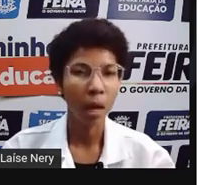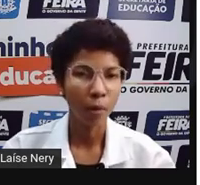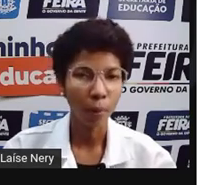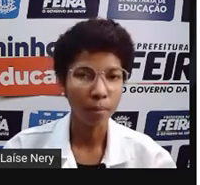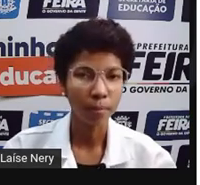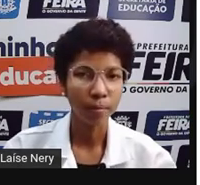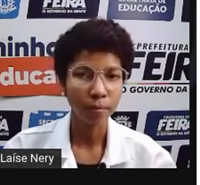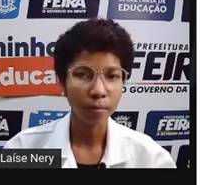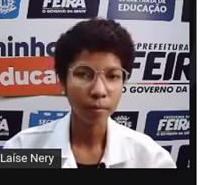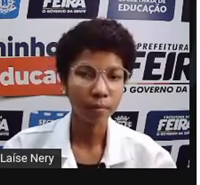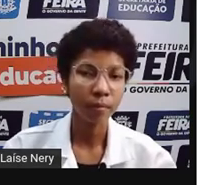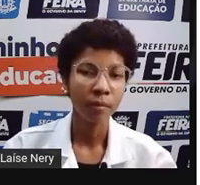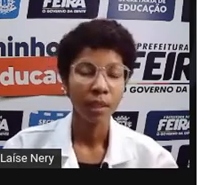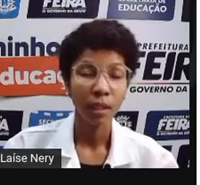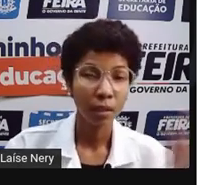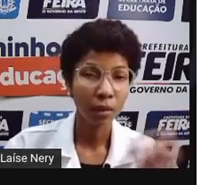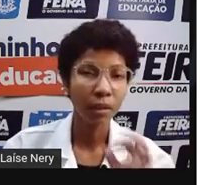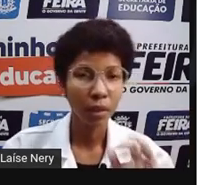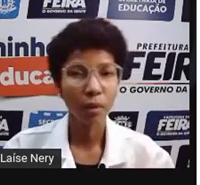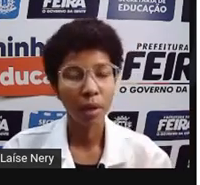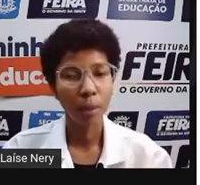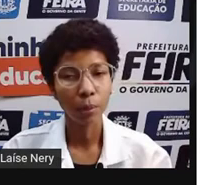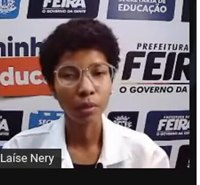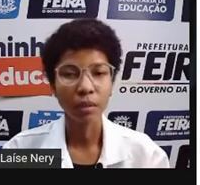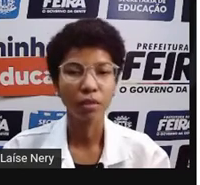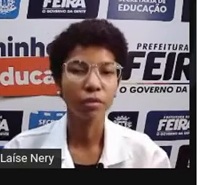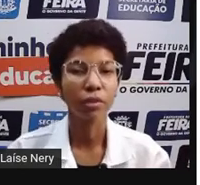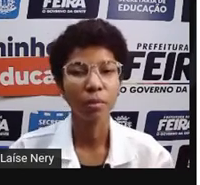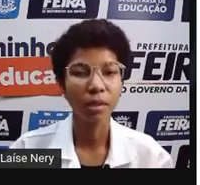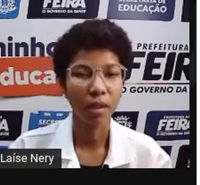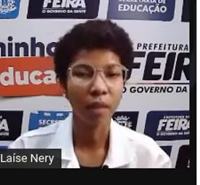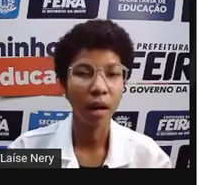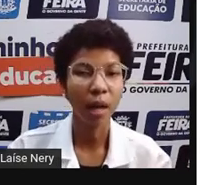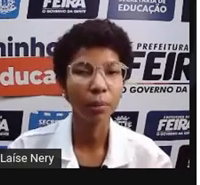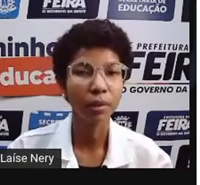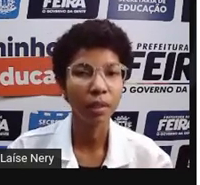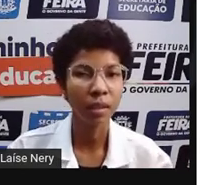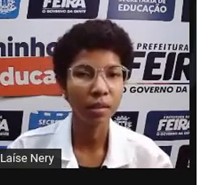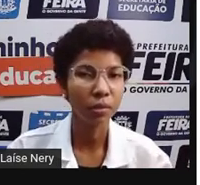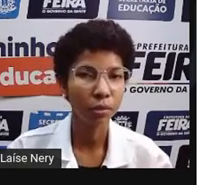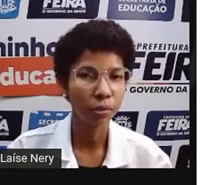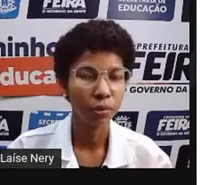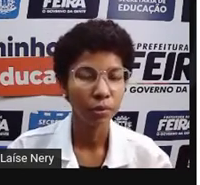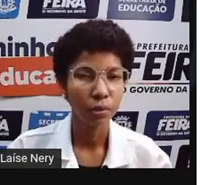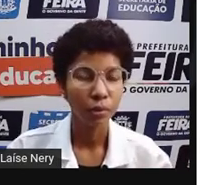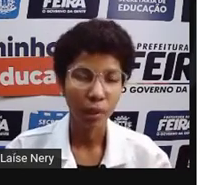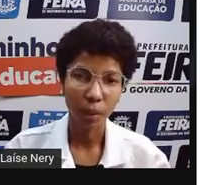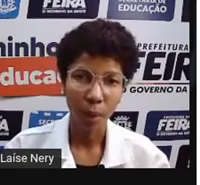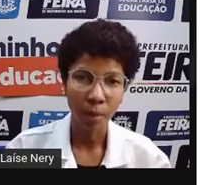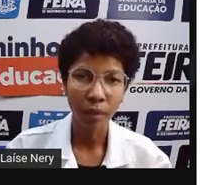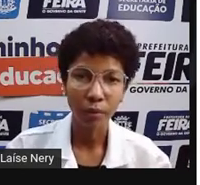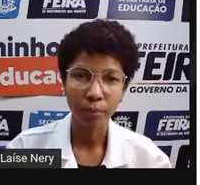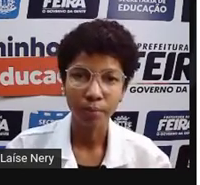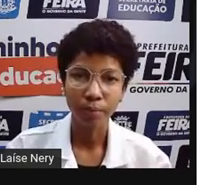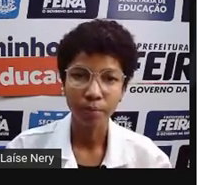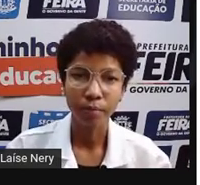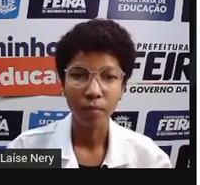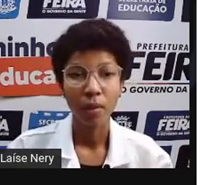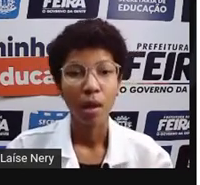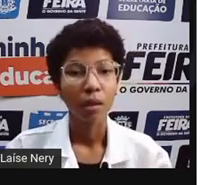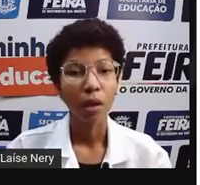maior. então, entendeu qual é a importância de você observar a potência do equipamento?